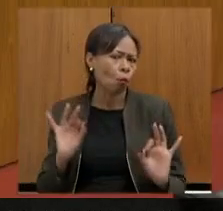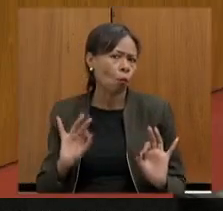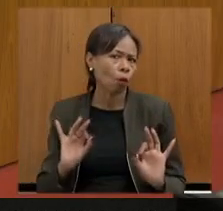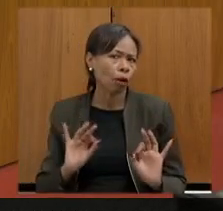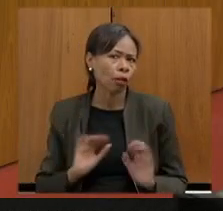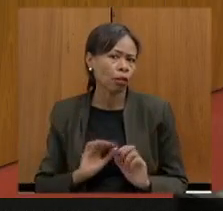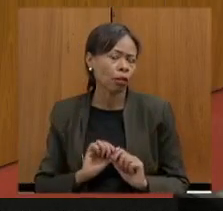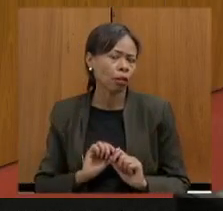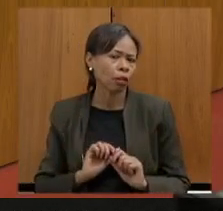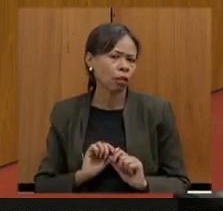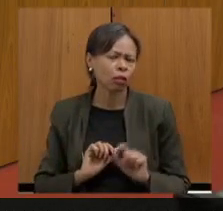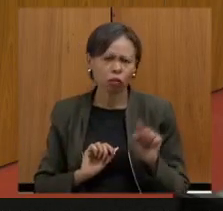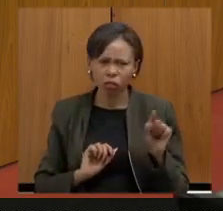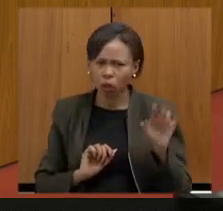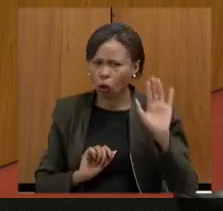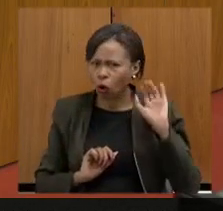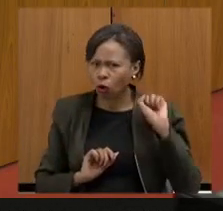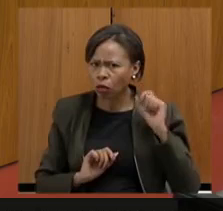o senhor me escuta